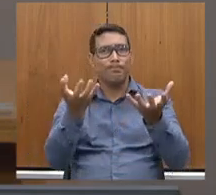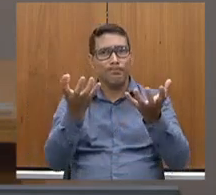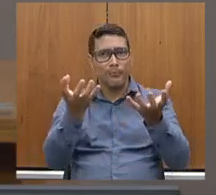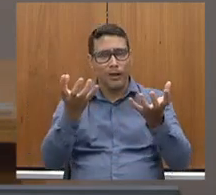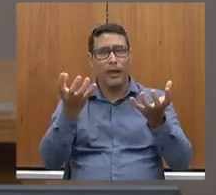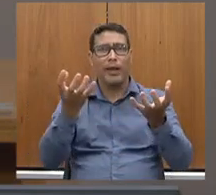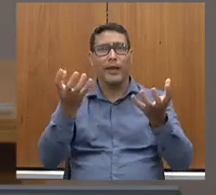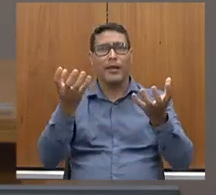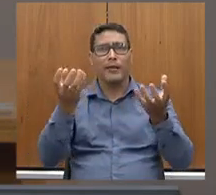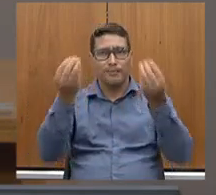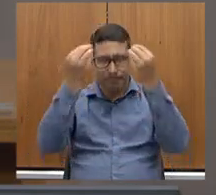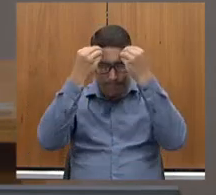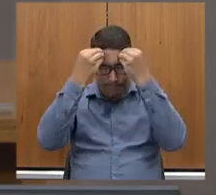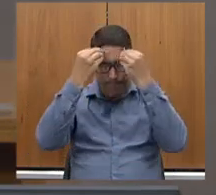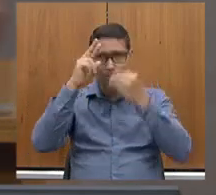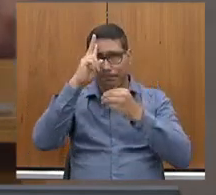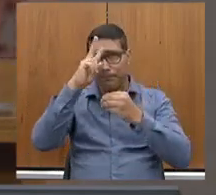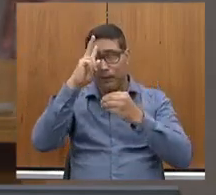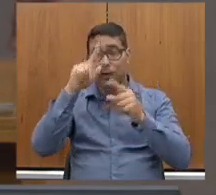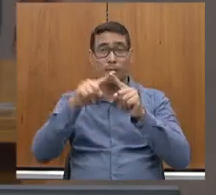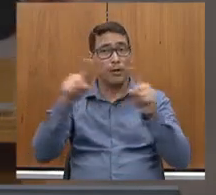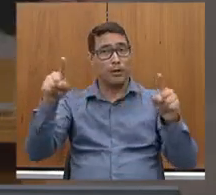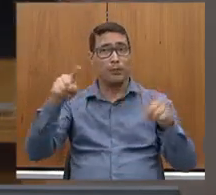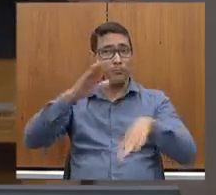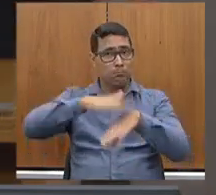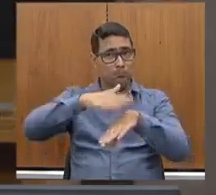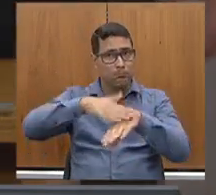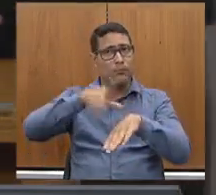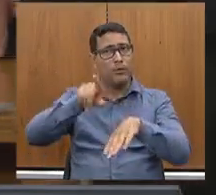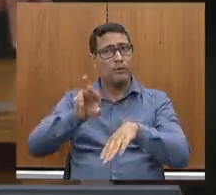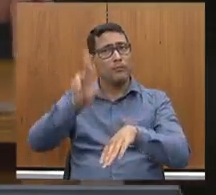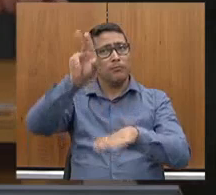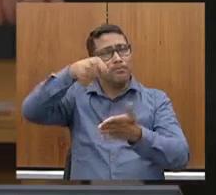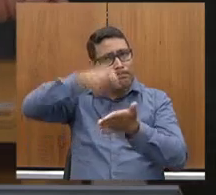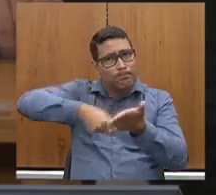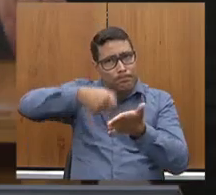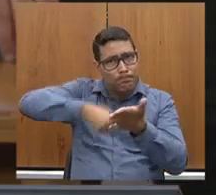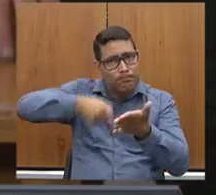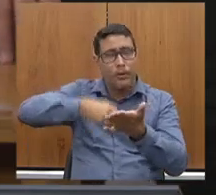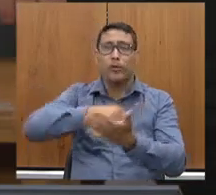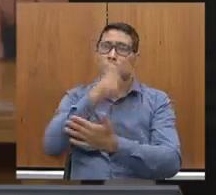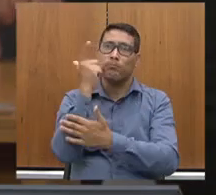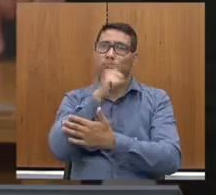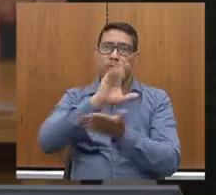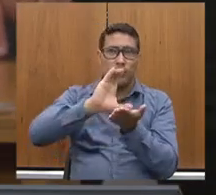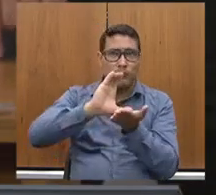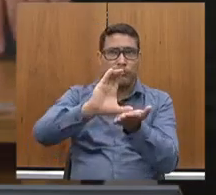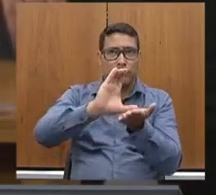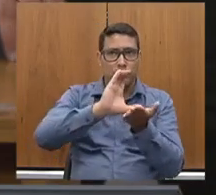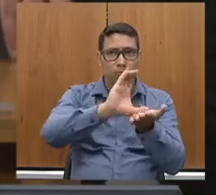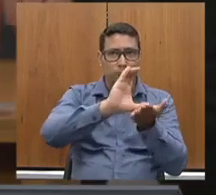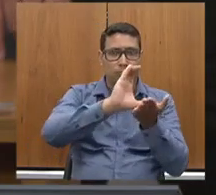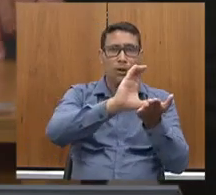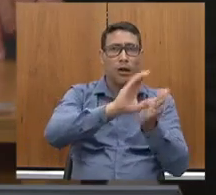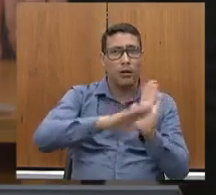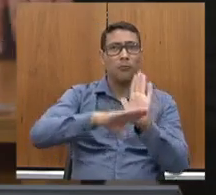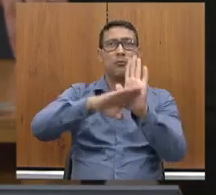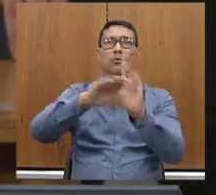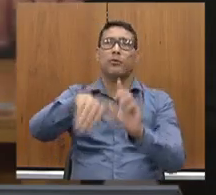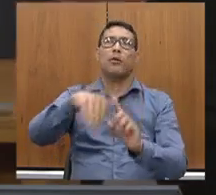efetiva, com a sua luta foi possível transformar em investimentos e benefícios à população.